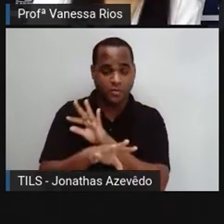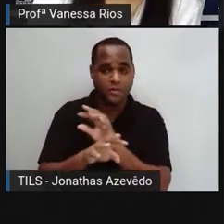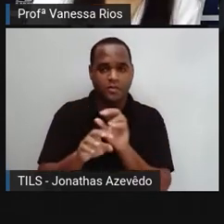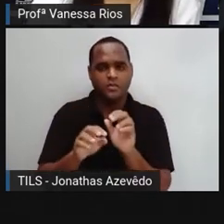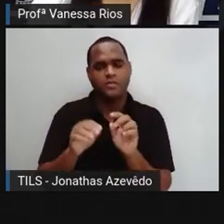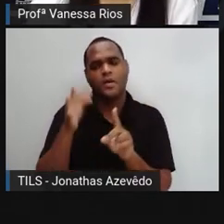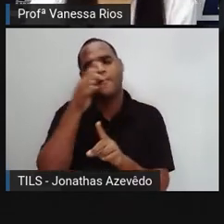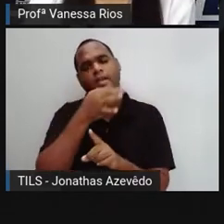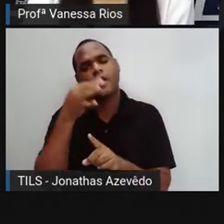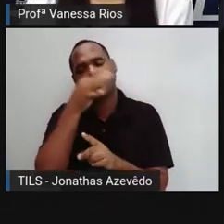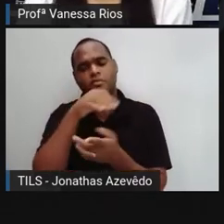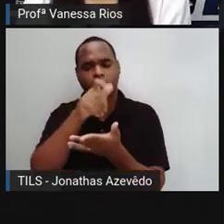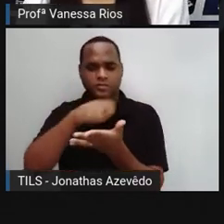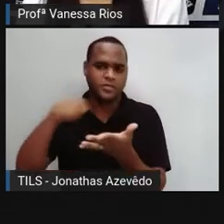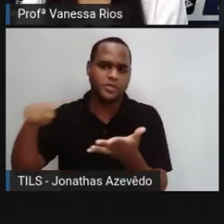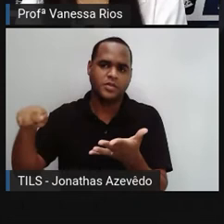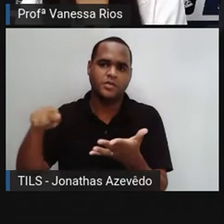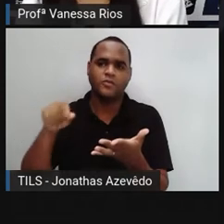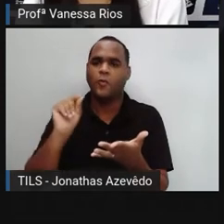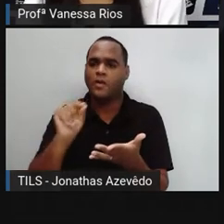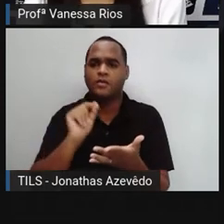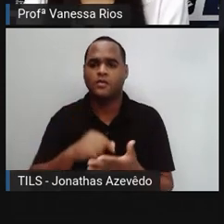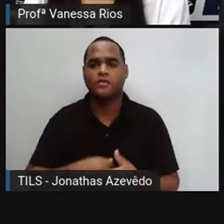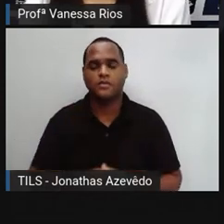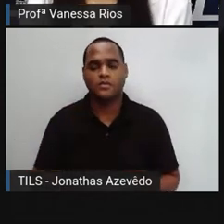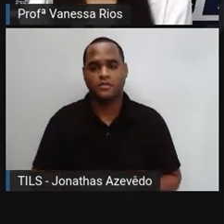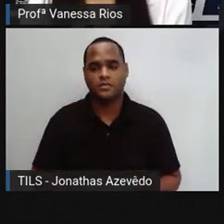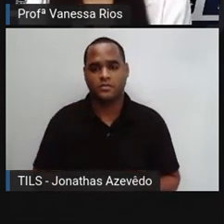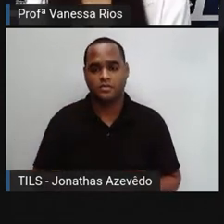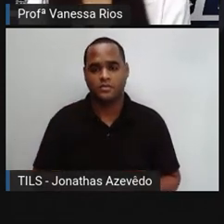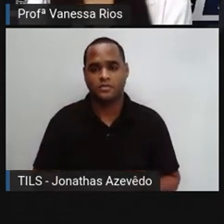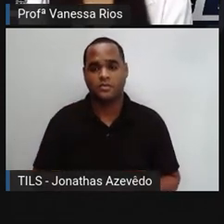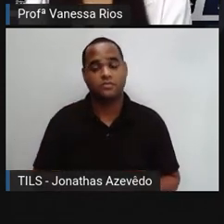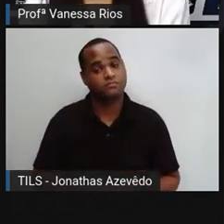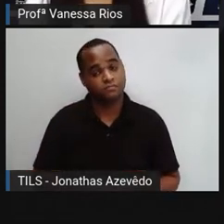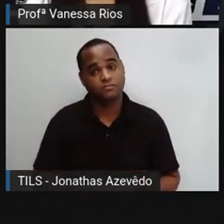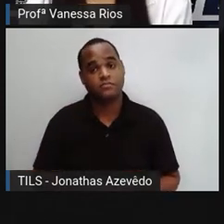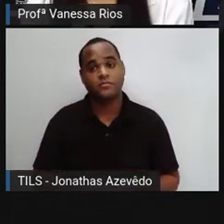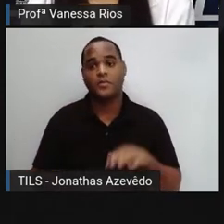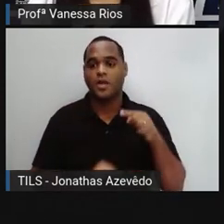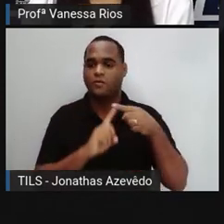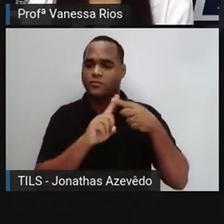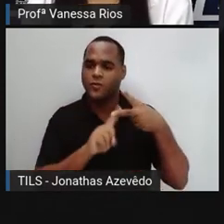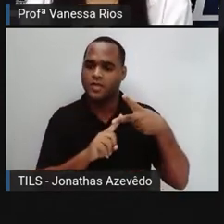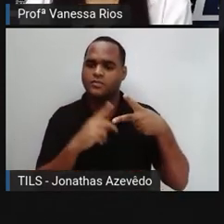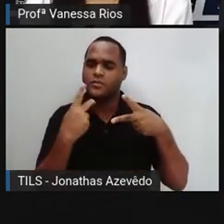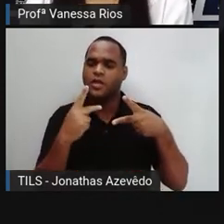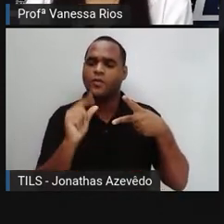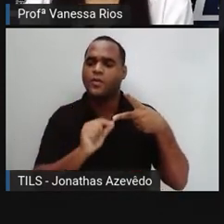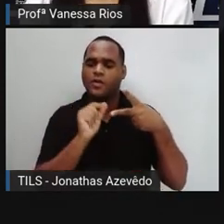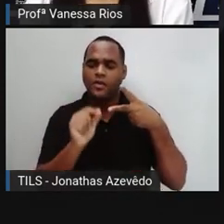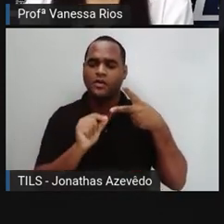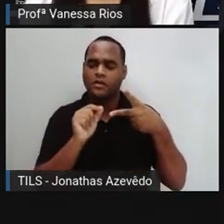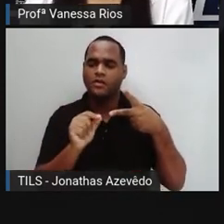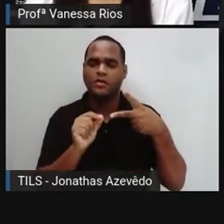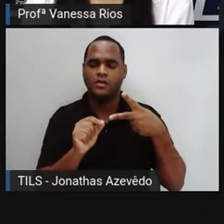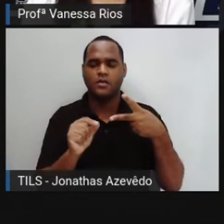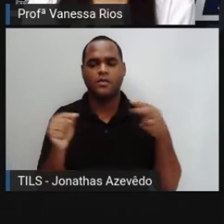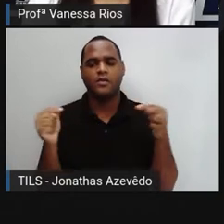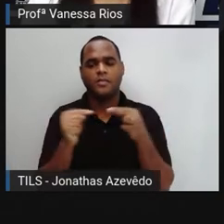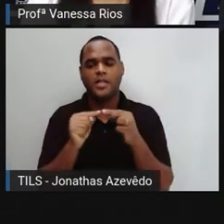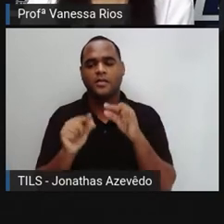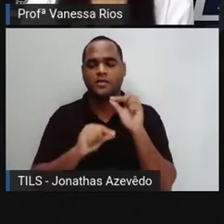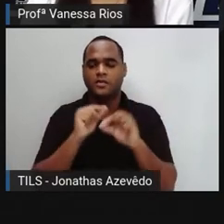oralidade e o que é escrita? Observando aí que as duas situações estão